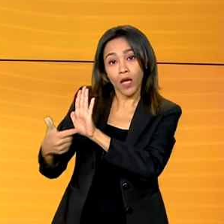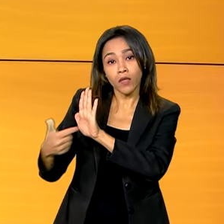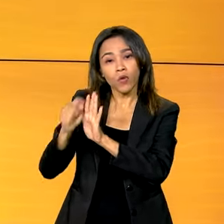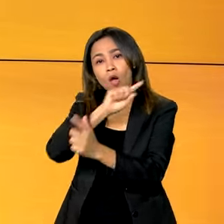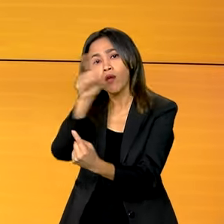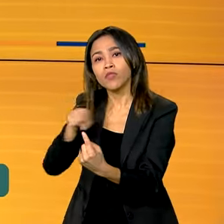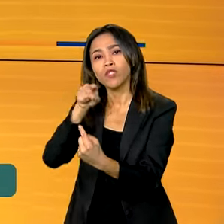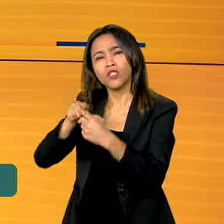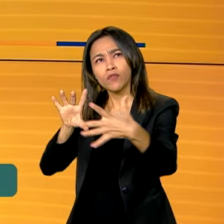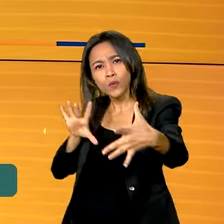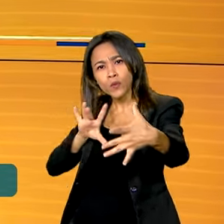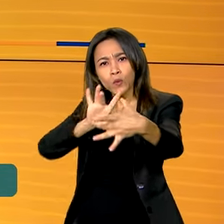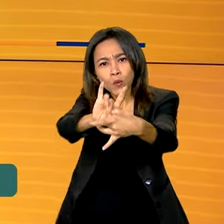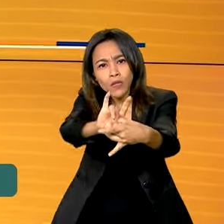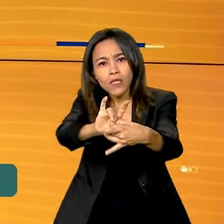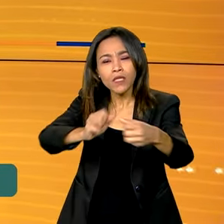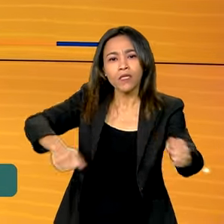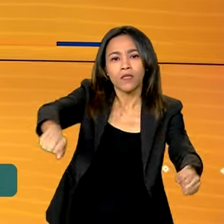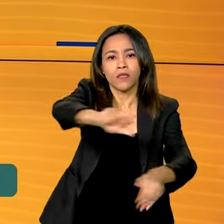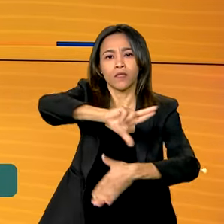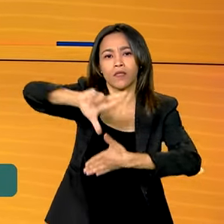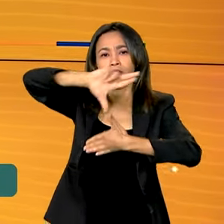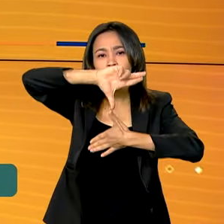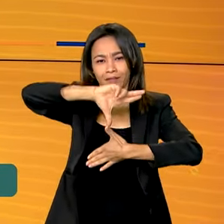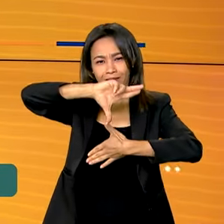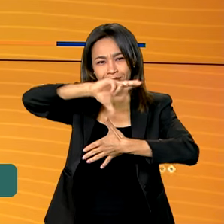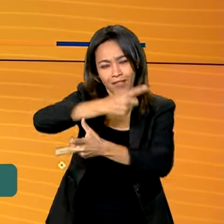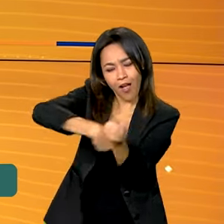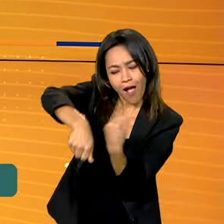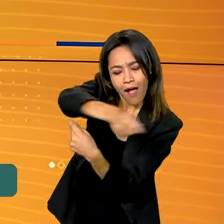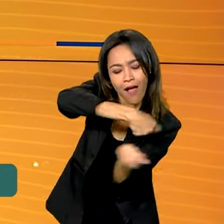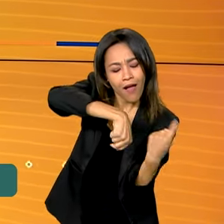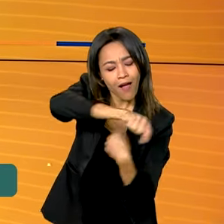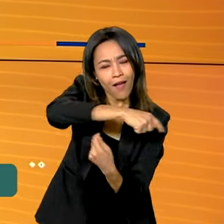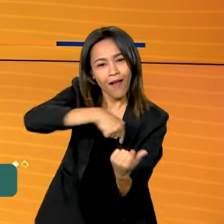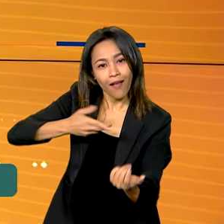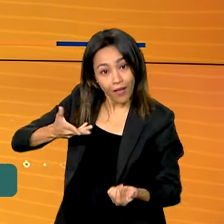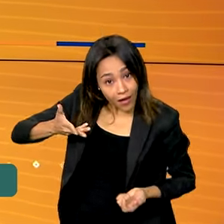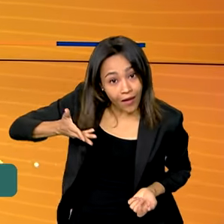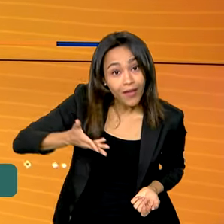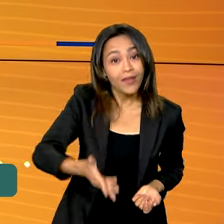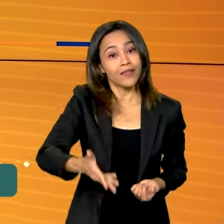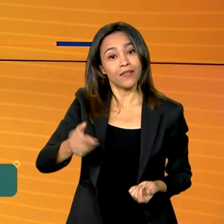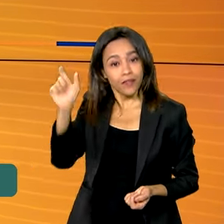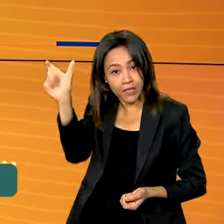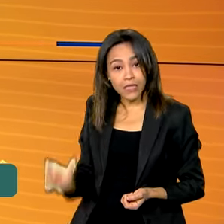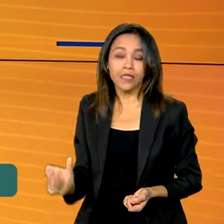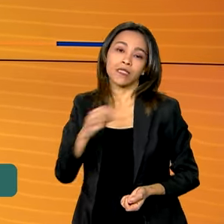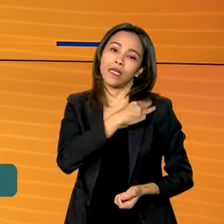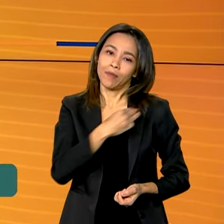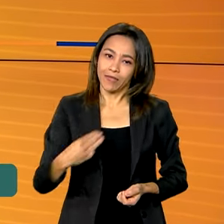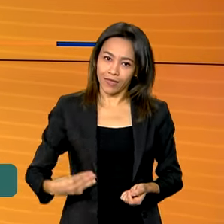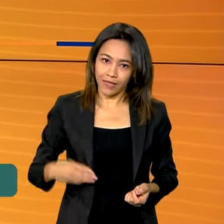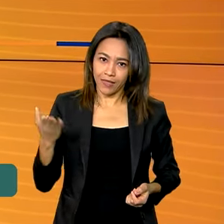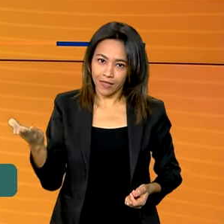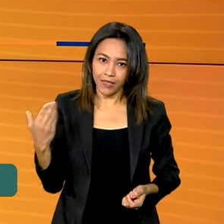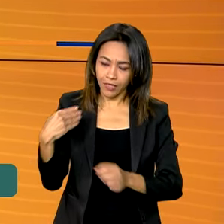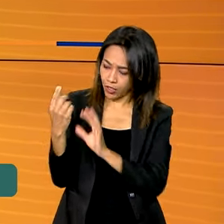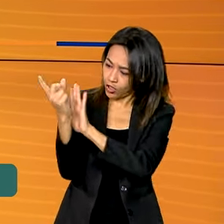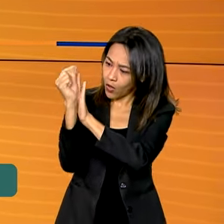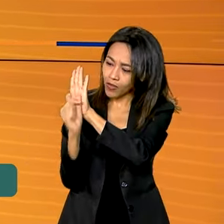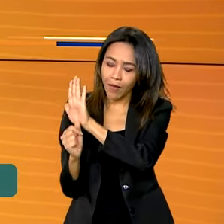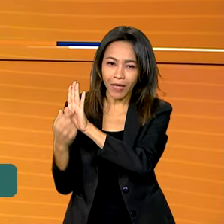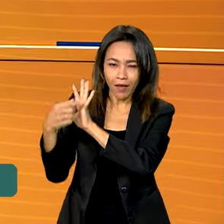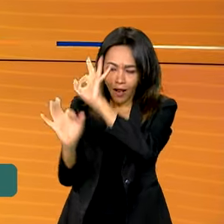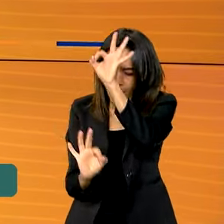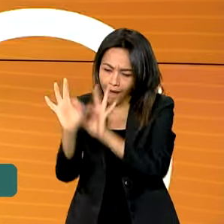Latina e transformar a economia da região nas próximas décadas. Foi assim que a ministra do Planejamento e Orçamento definiu o projeto